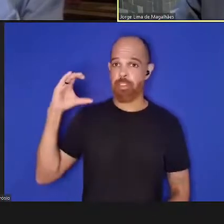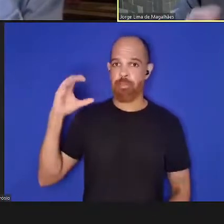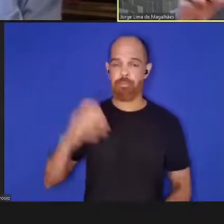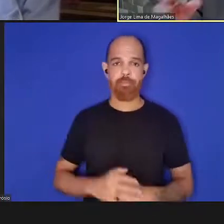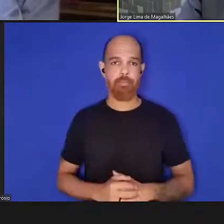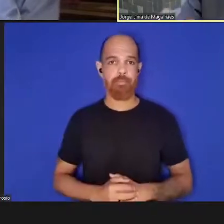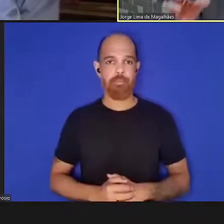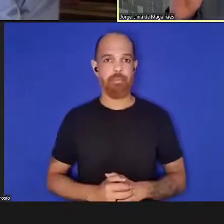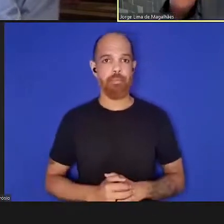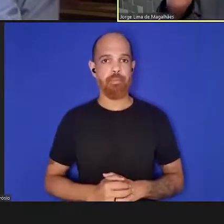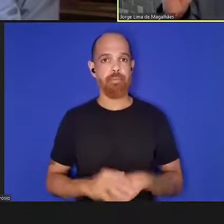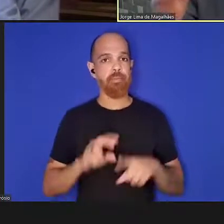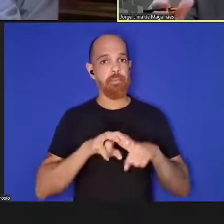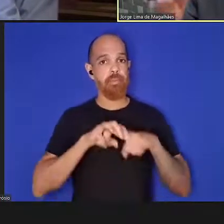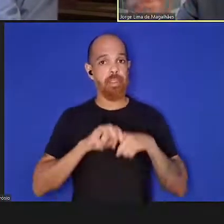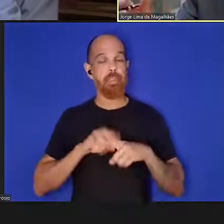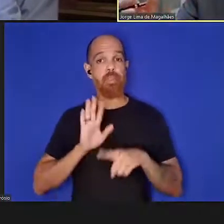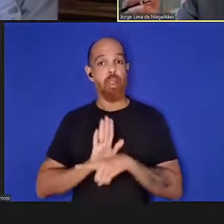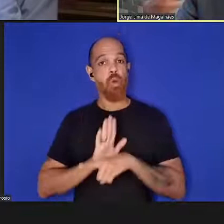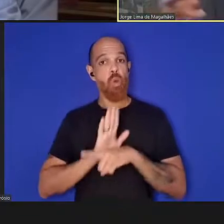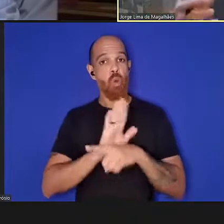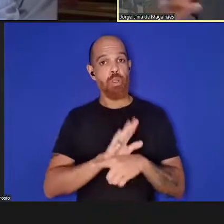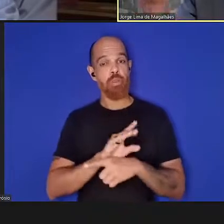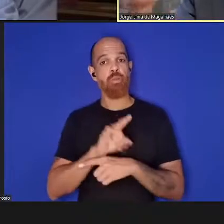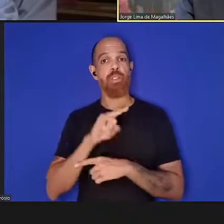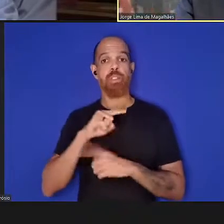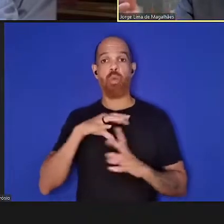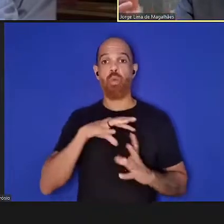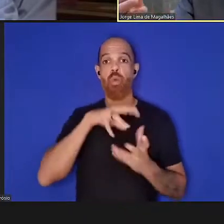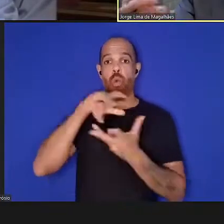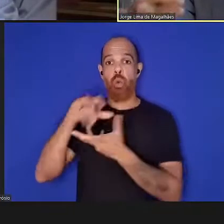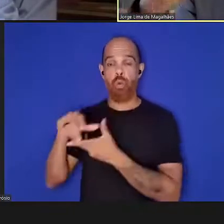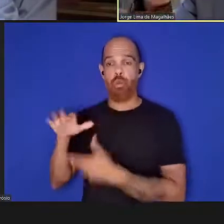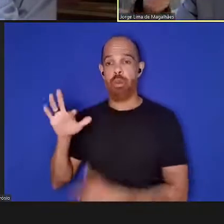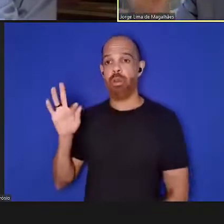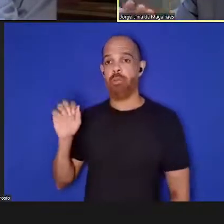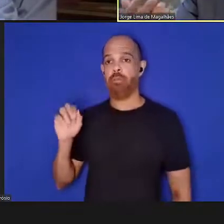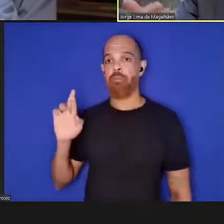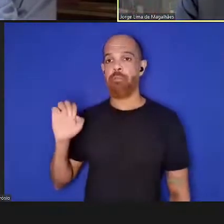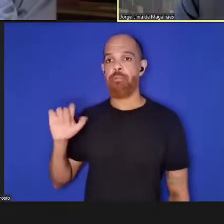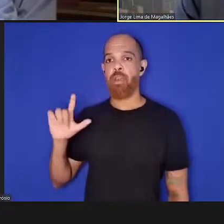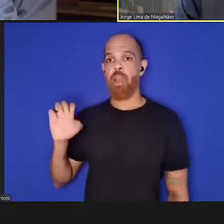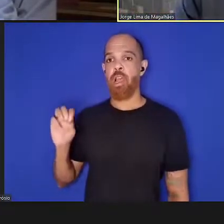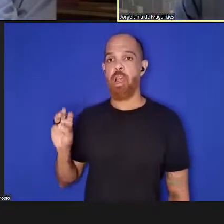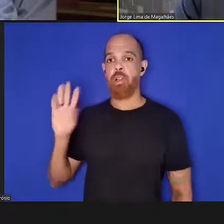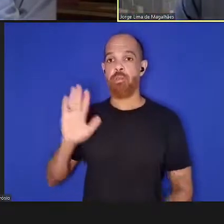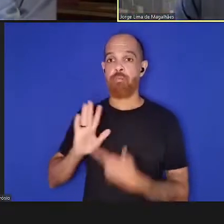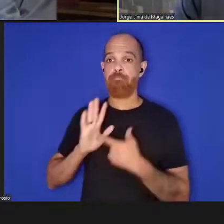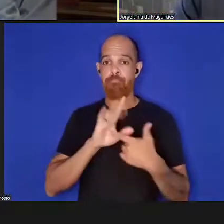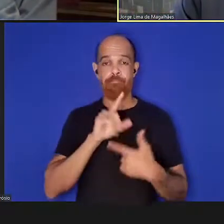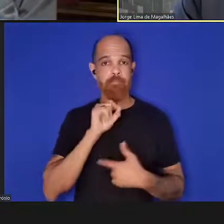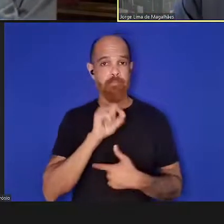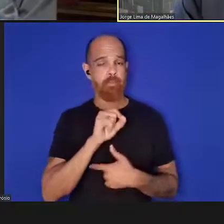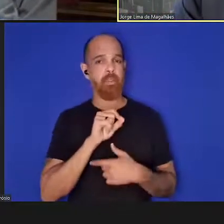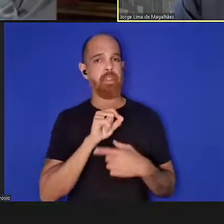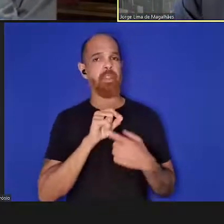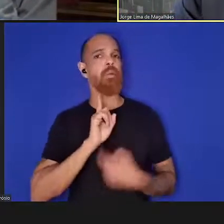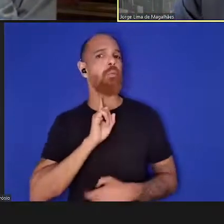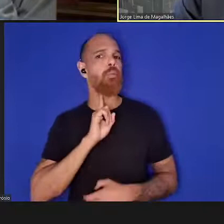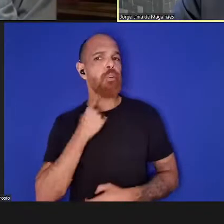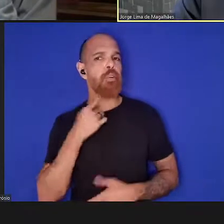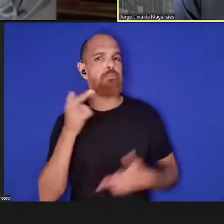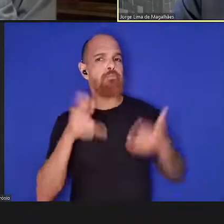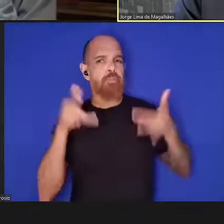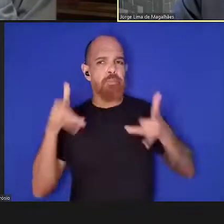sentido a contribuição global que Farlow nos mostra apresentando diante da poluição riscos